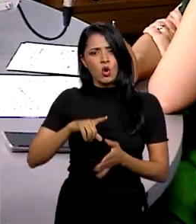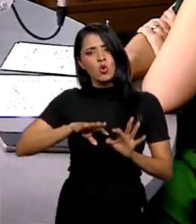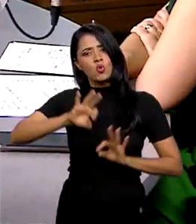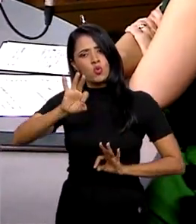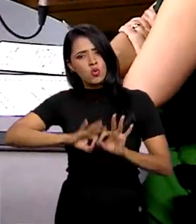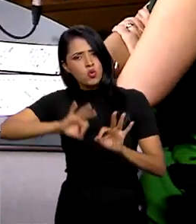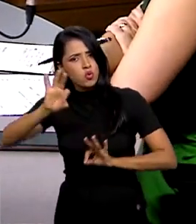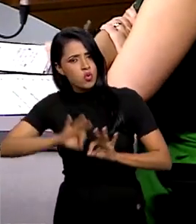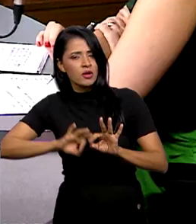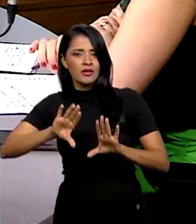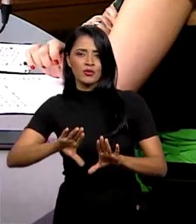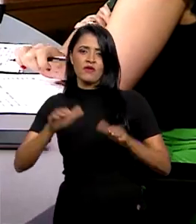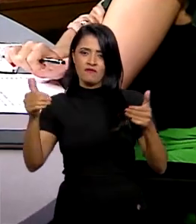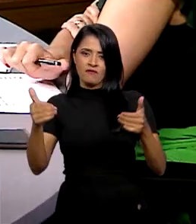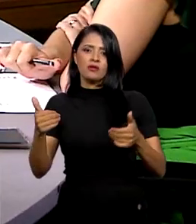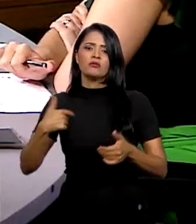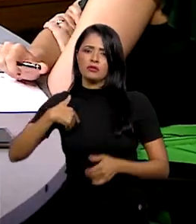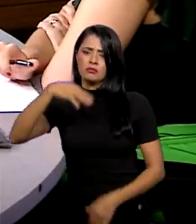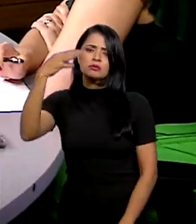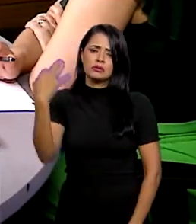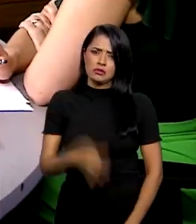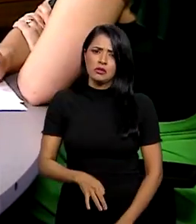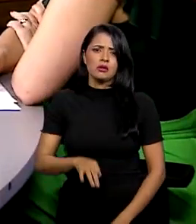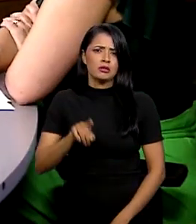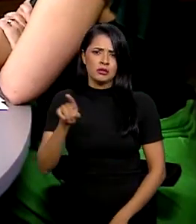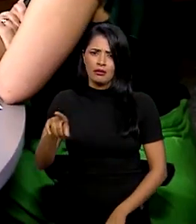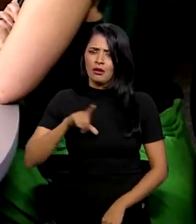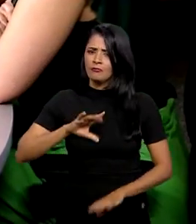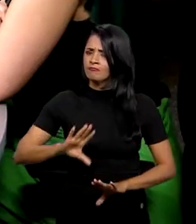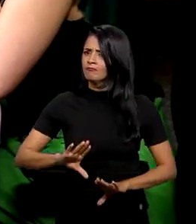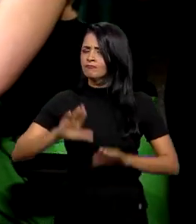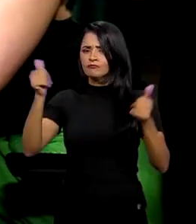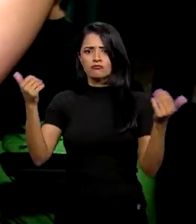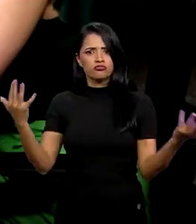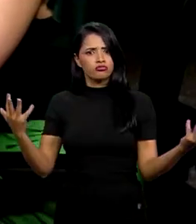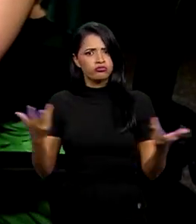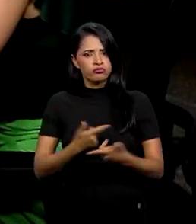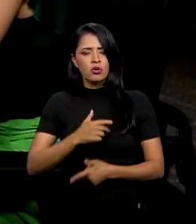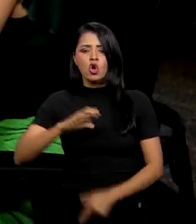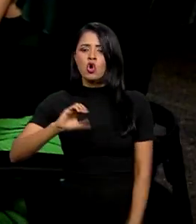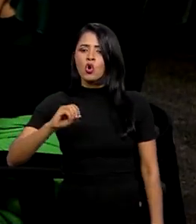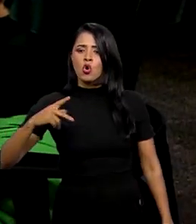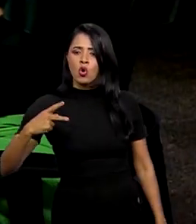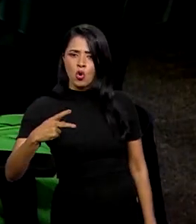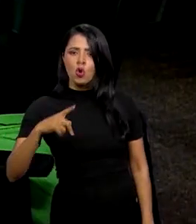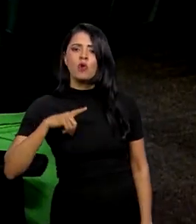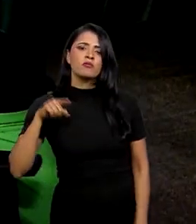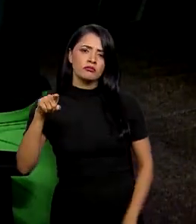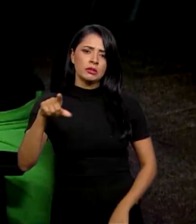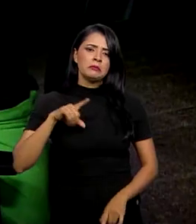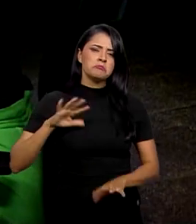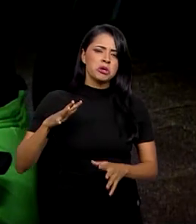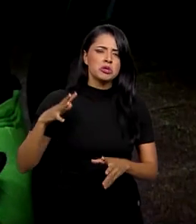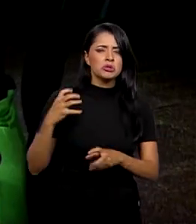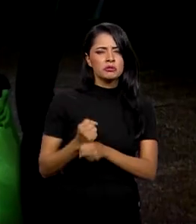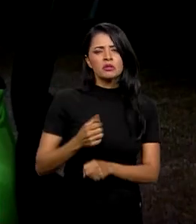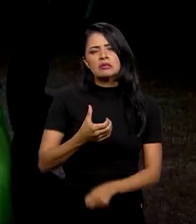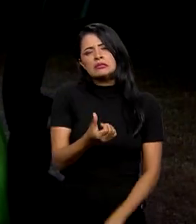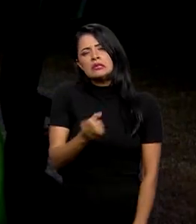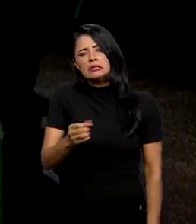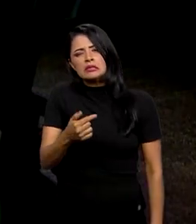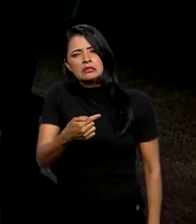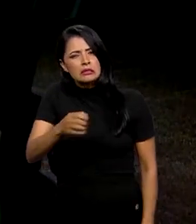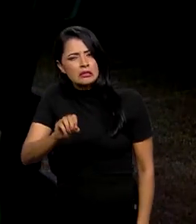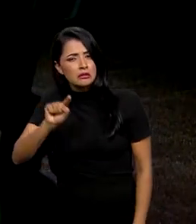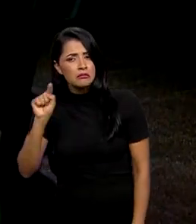organização. E eu tenho certeza que será um grande evento. A COP passa em torno de 60, 70